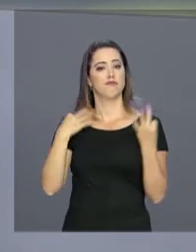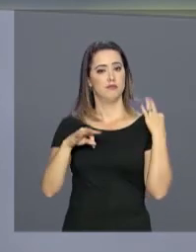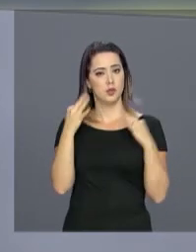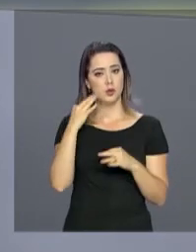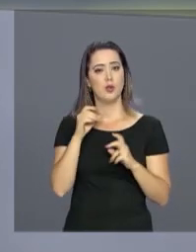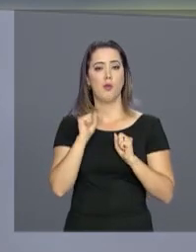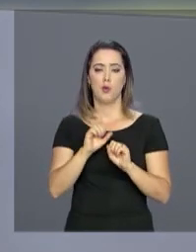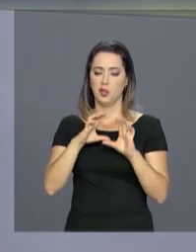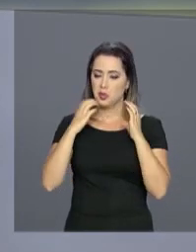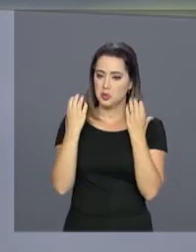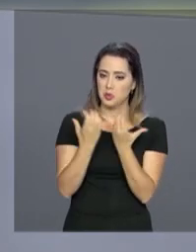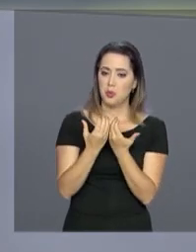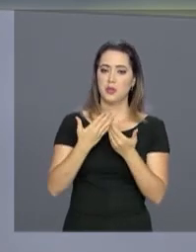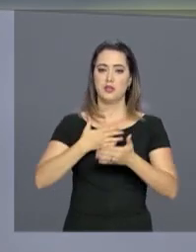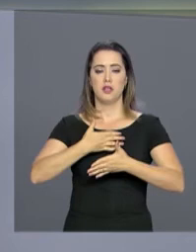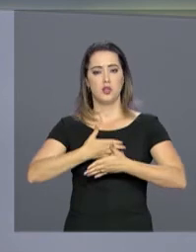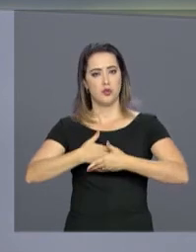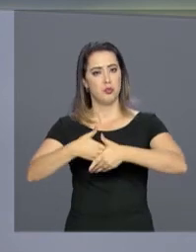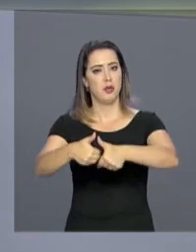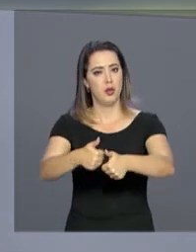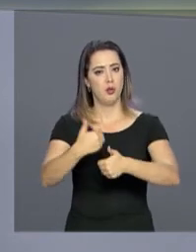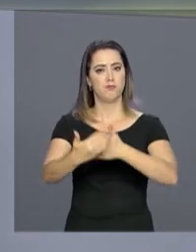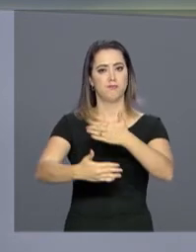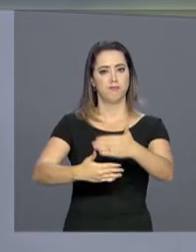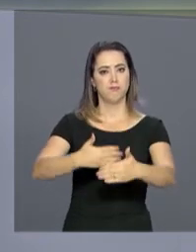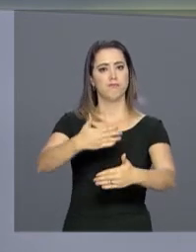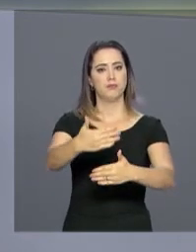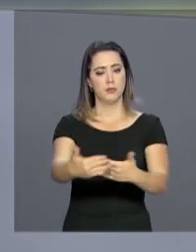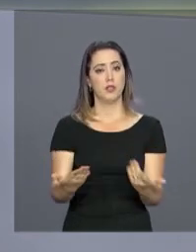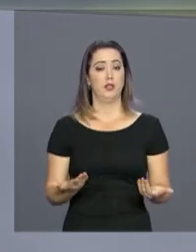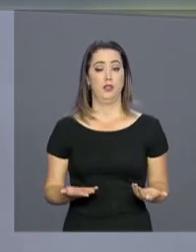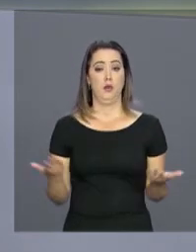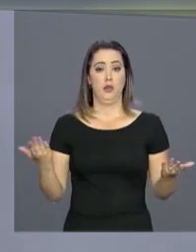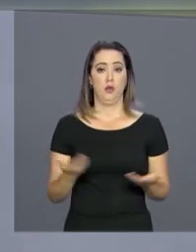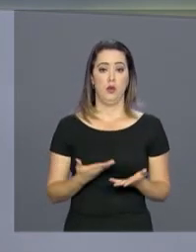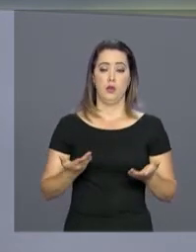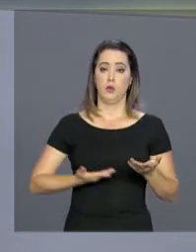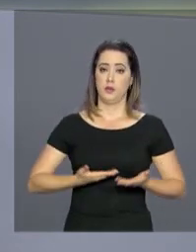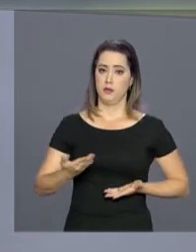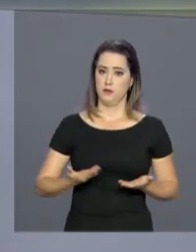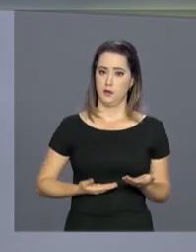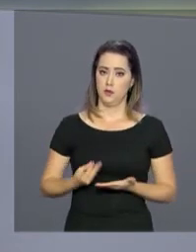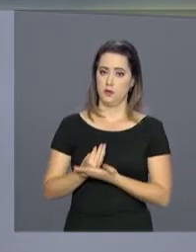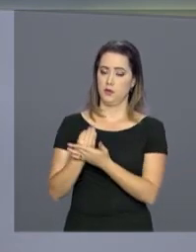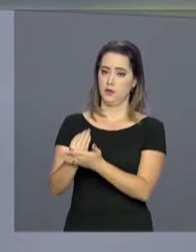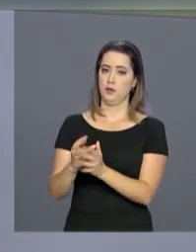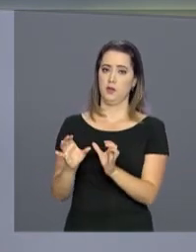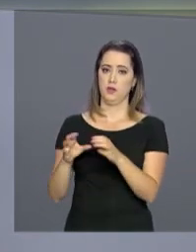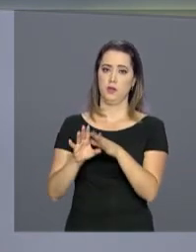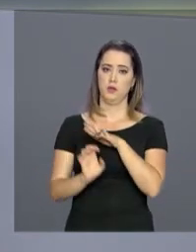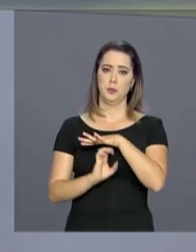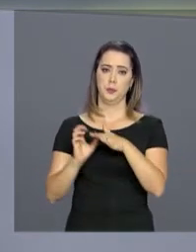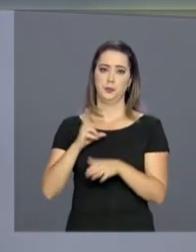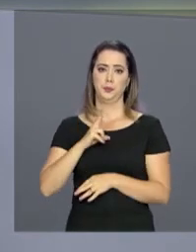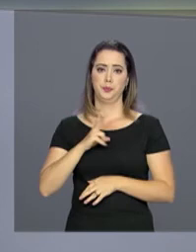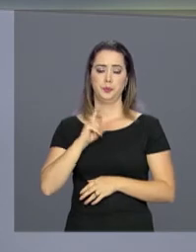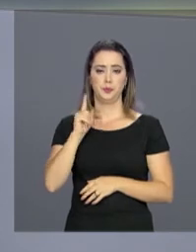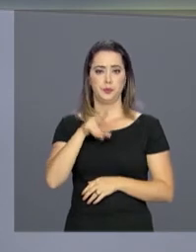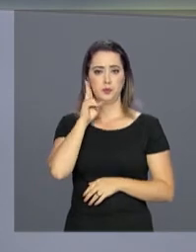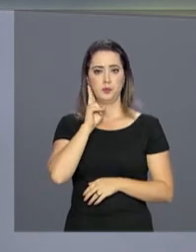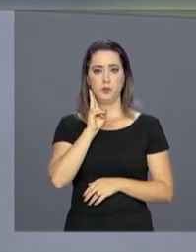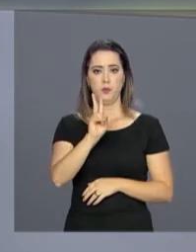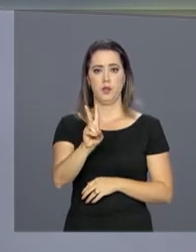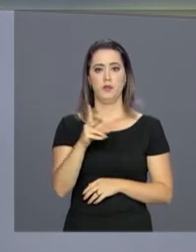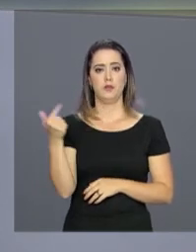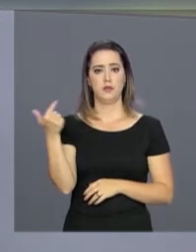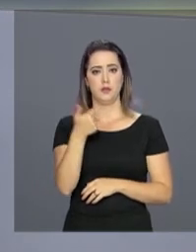comunidade. E para atender melhor os turistas, os serviços do Parque Nacional serão concedidos à iniciativa privada. É o que você confere